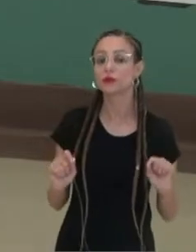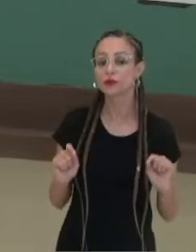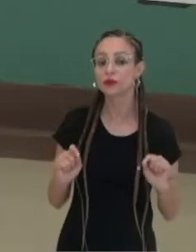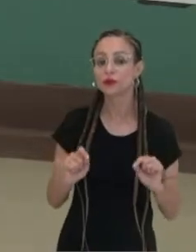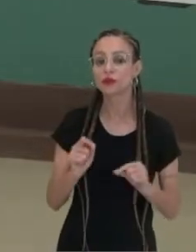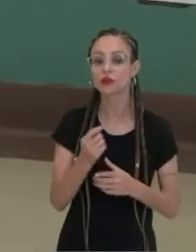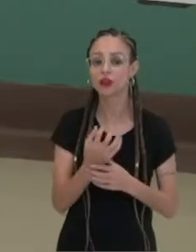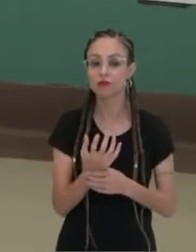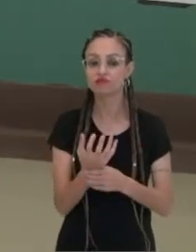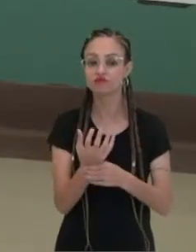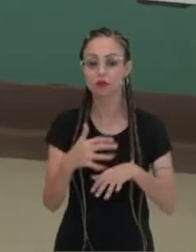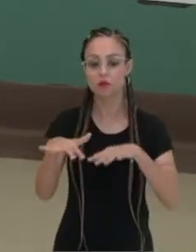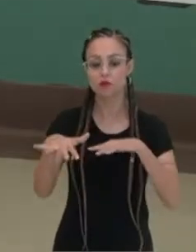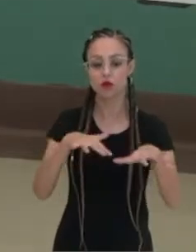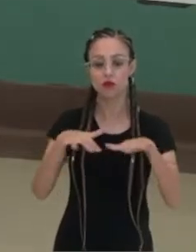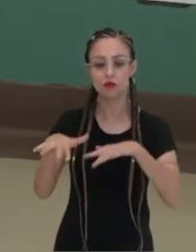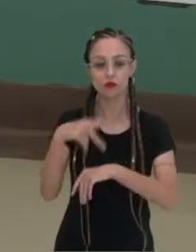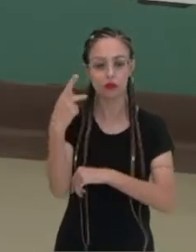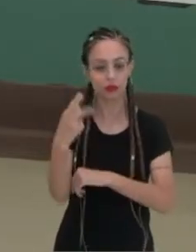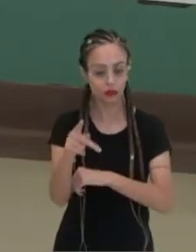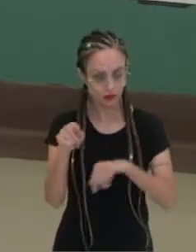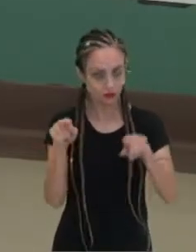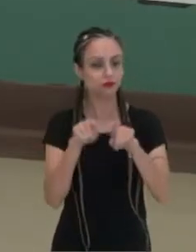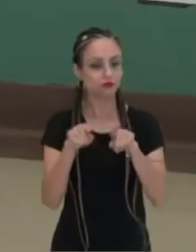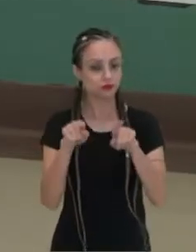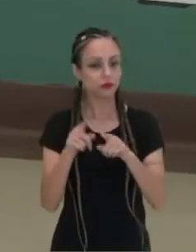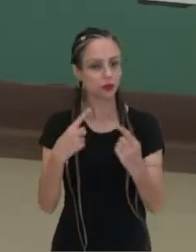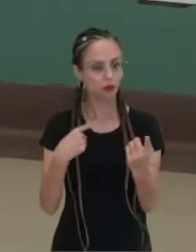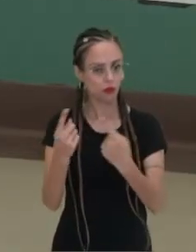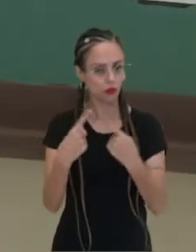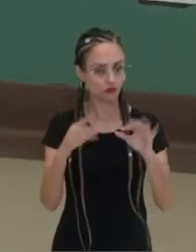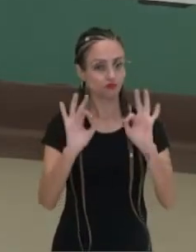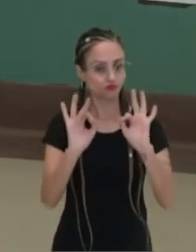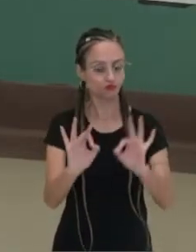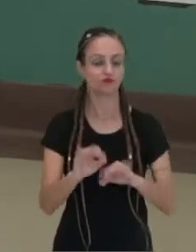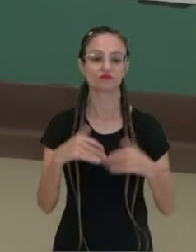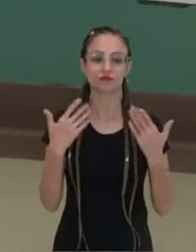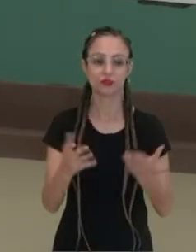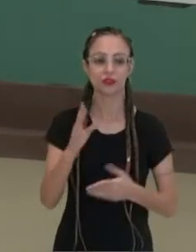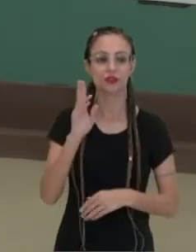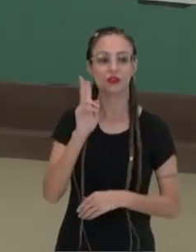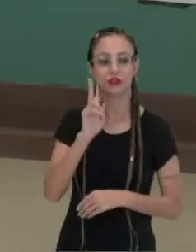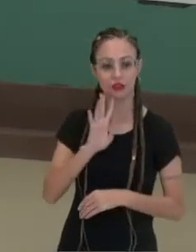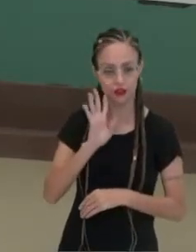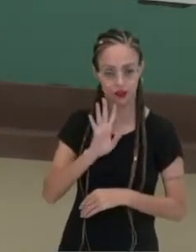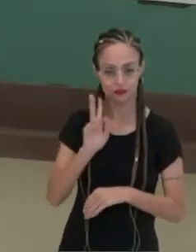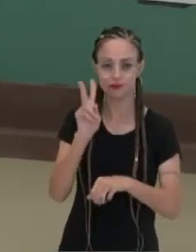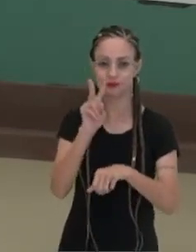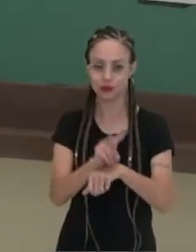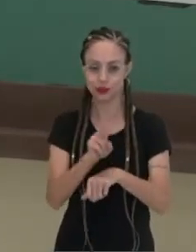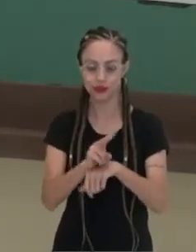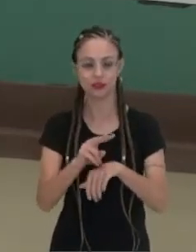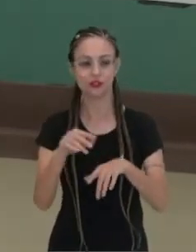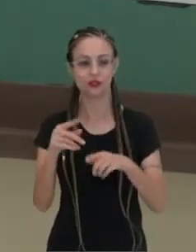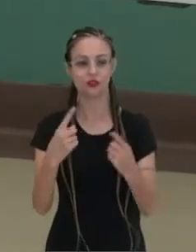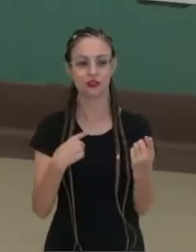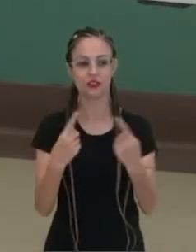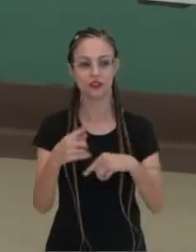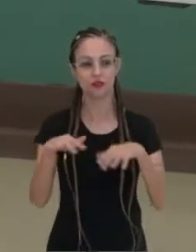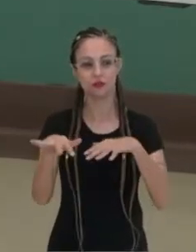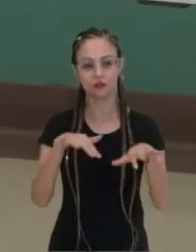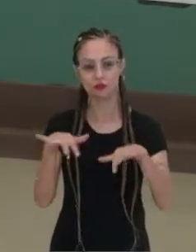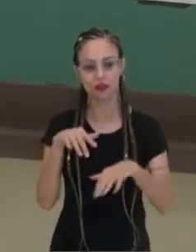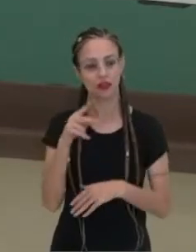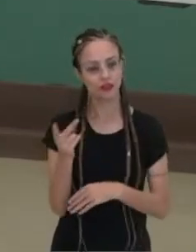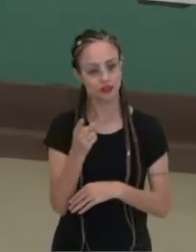locomoção dos equinodermos. Legal, né? Então, proteção e locomoção são essas